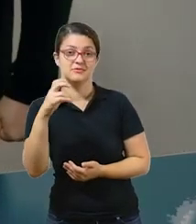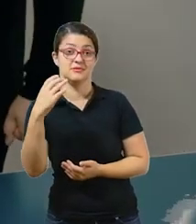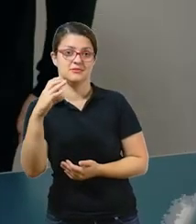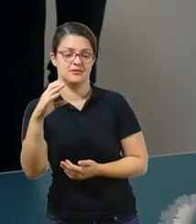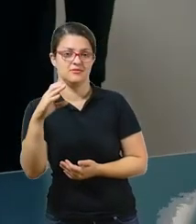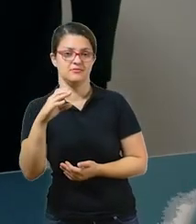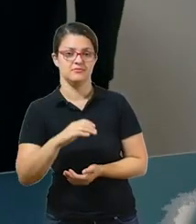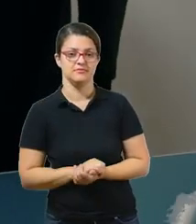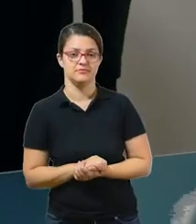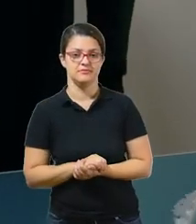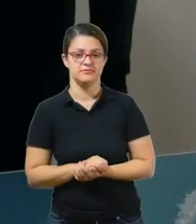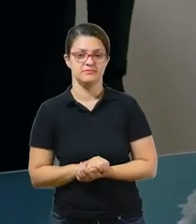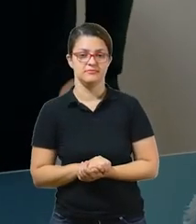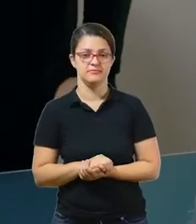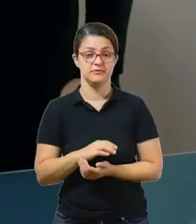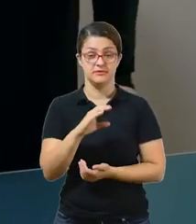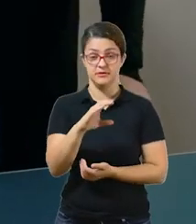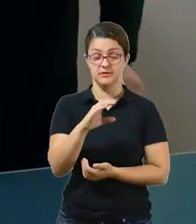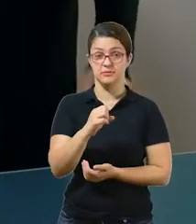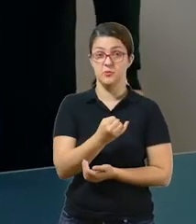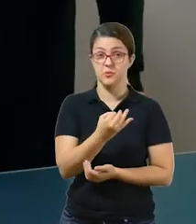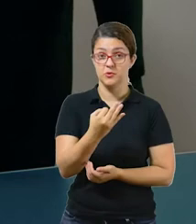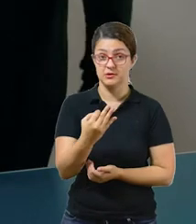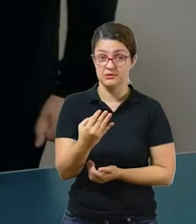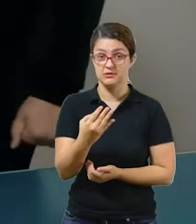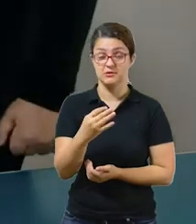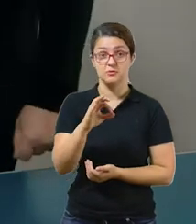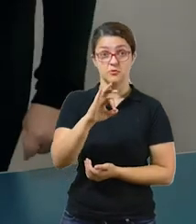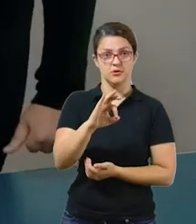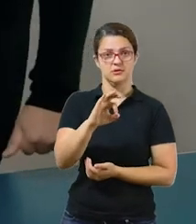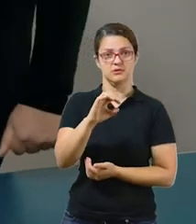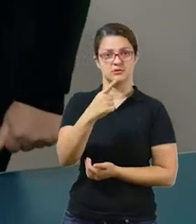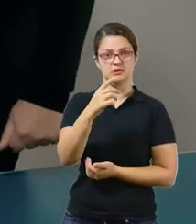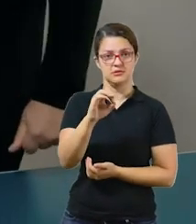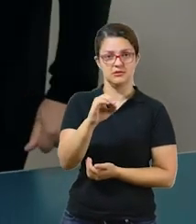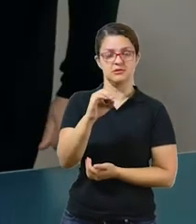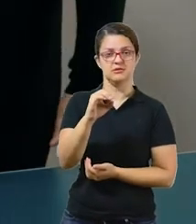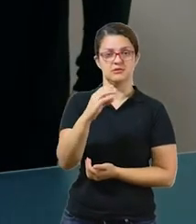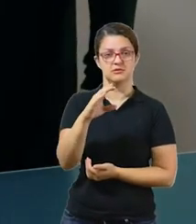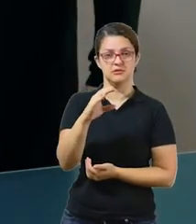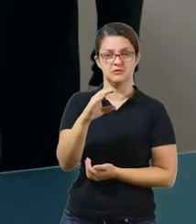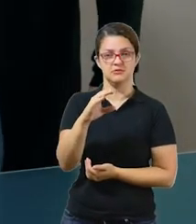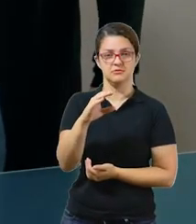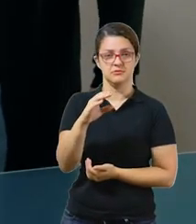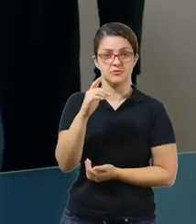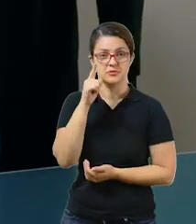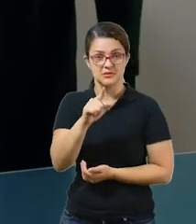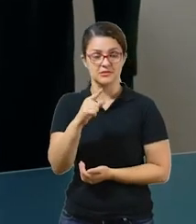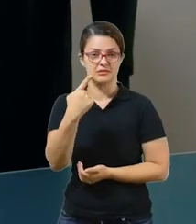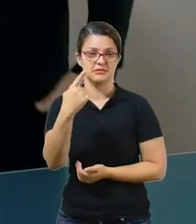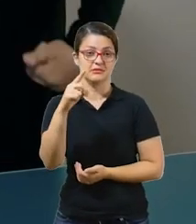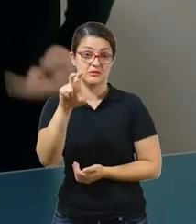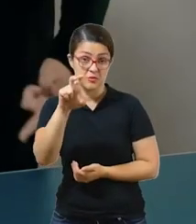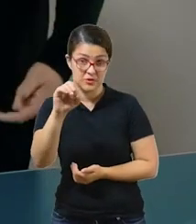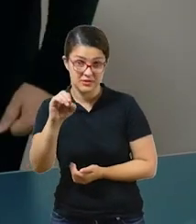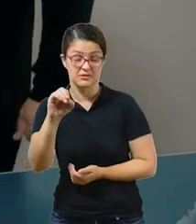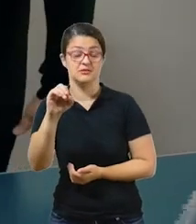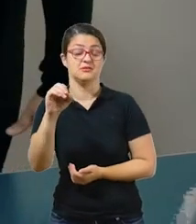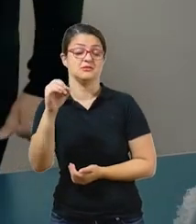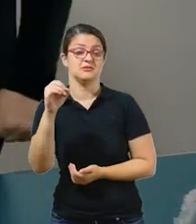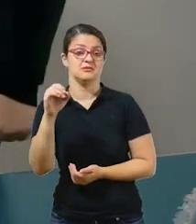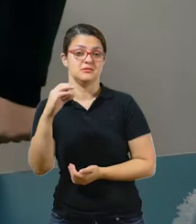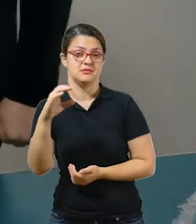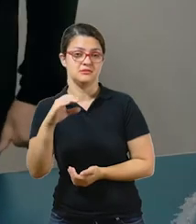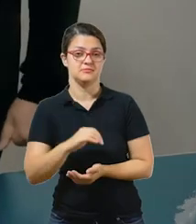C. Quantas moedas de 0,10 centavos são necessárias para obter 0,50 centavos? D.